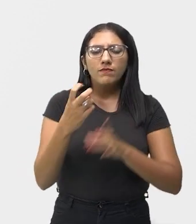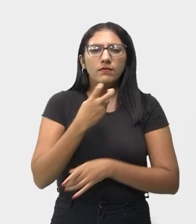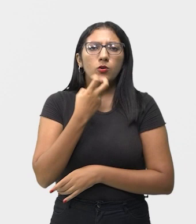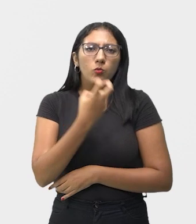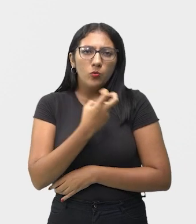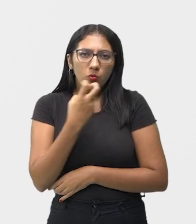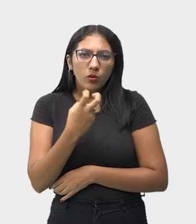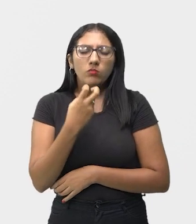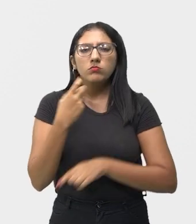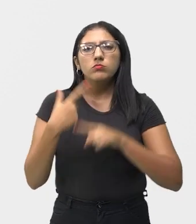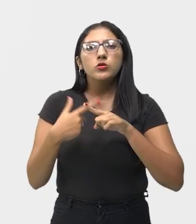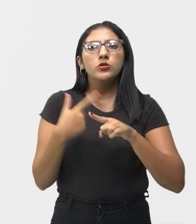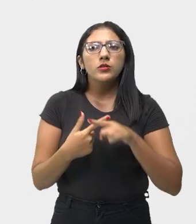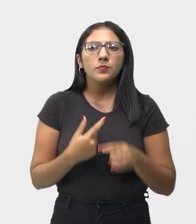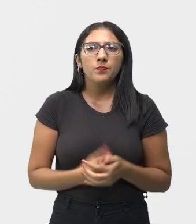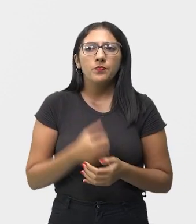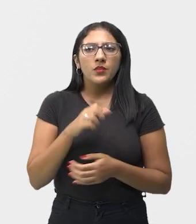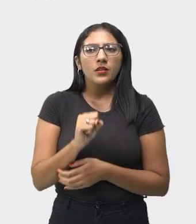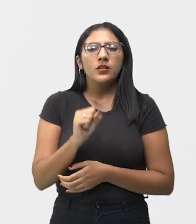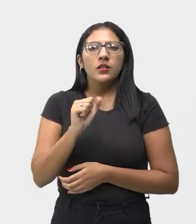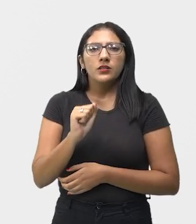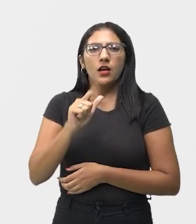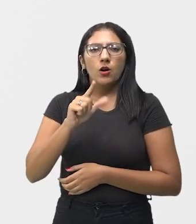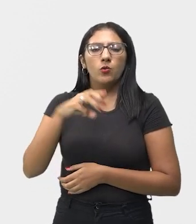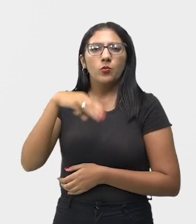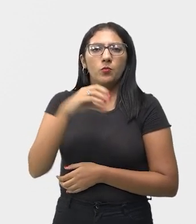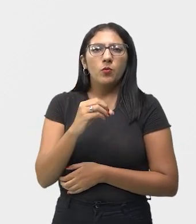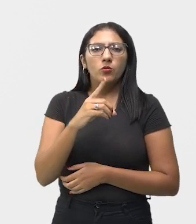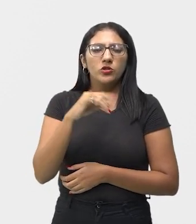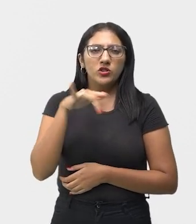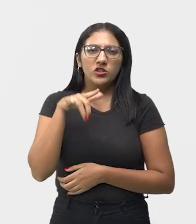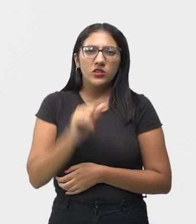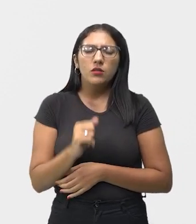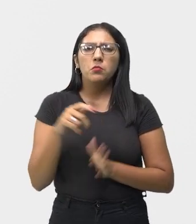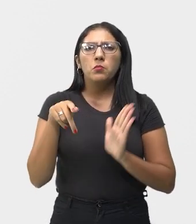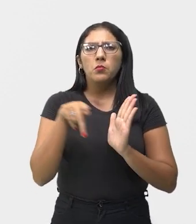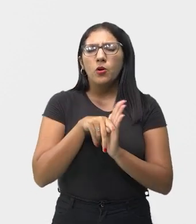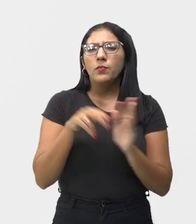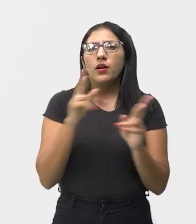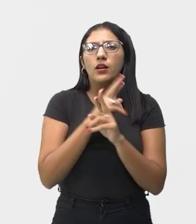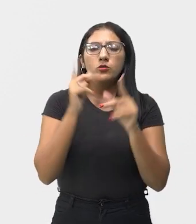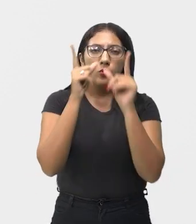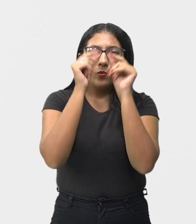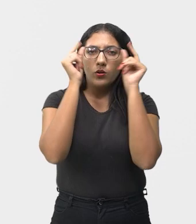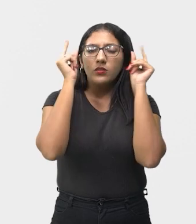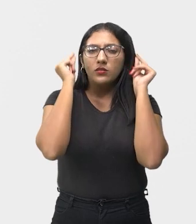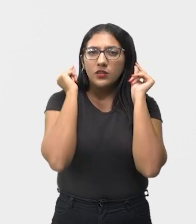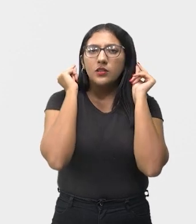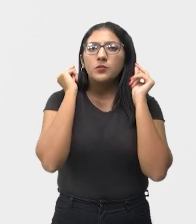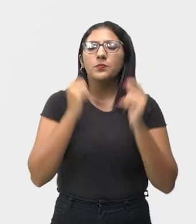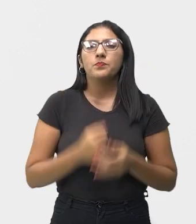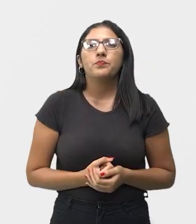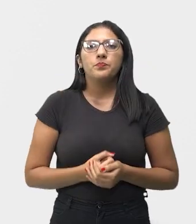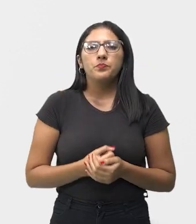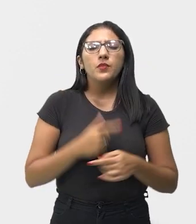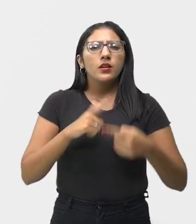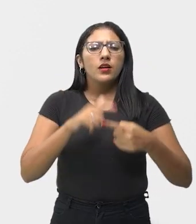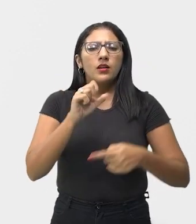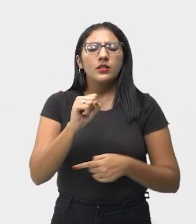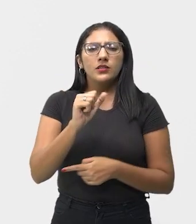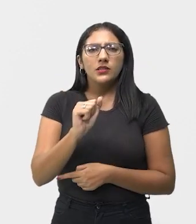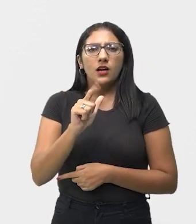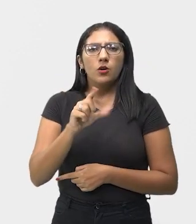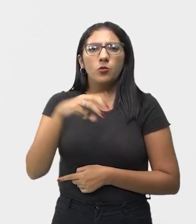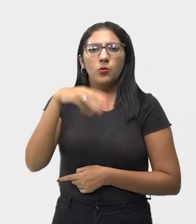por causa da salmodia, do canto-chão e do canto gregorianos. As salmodias são